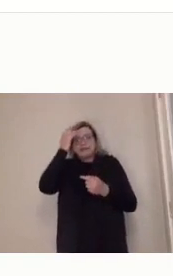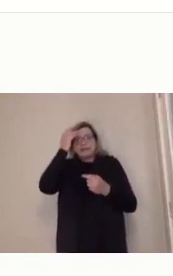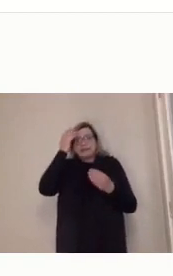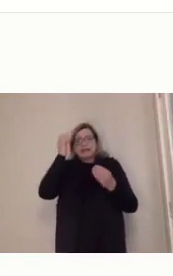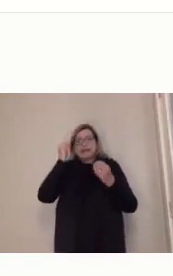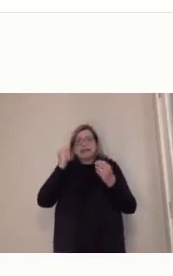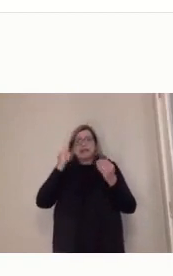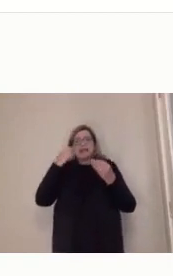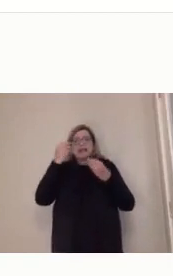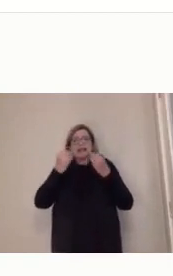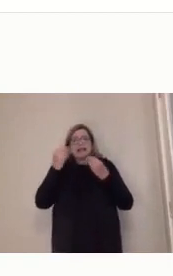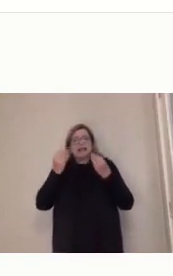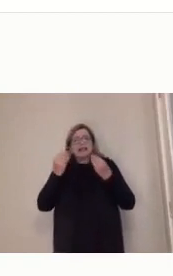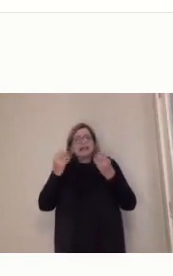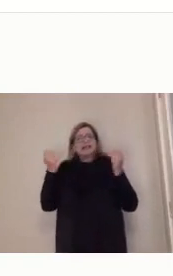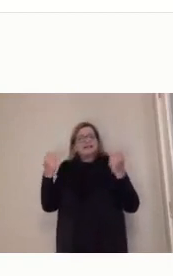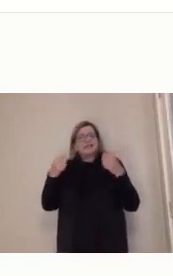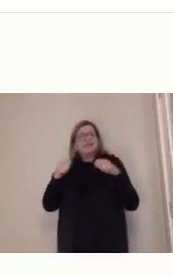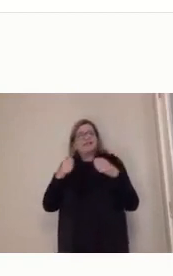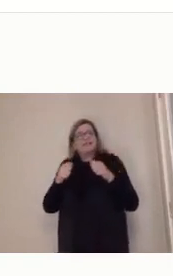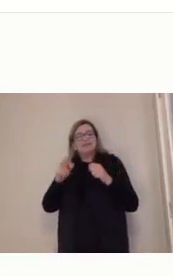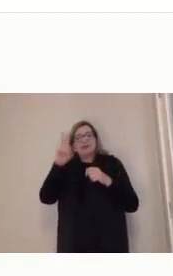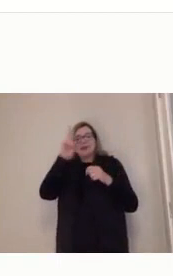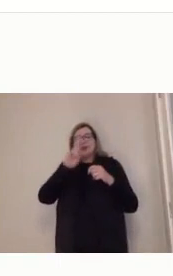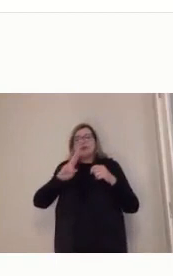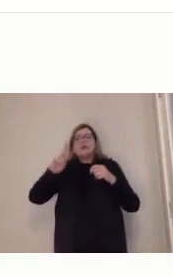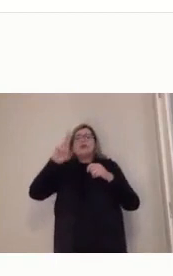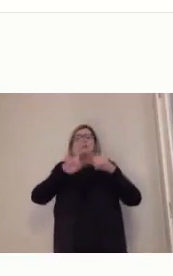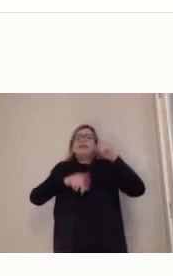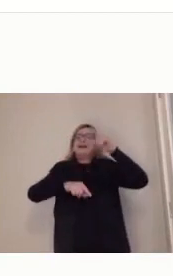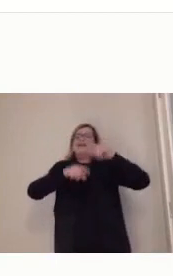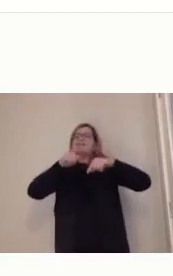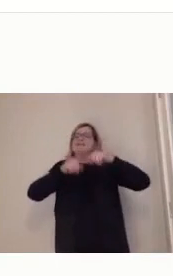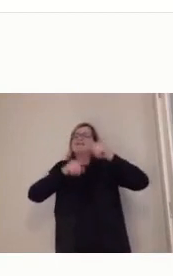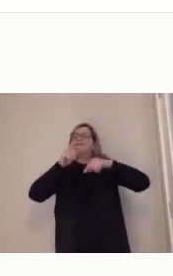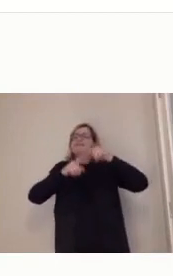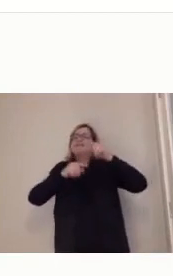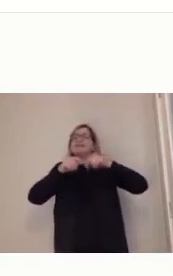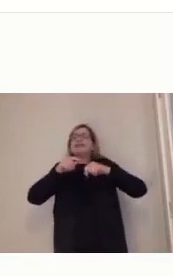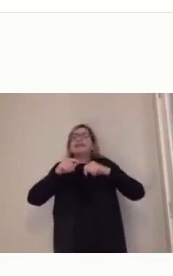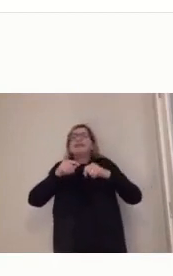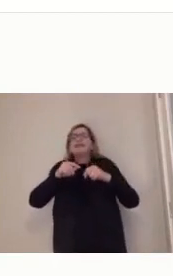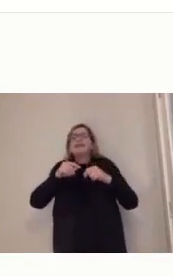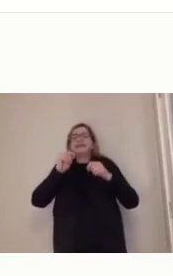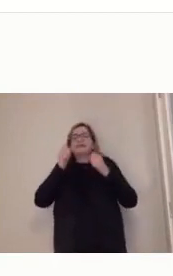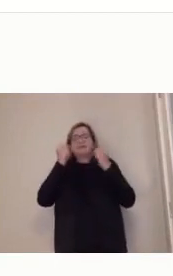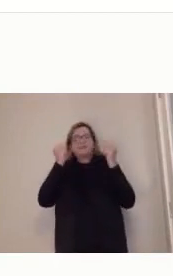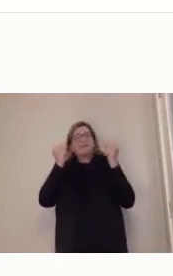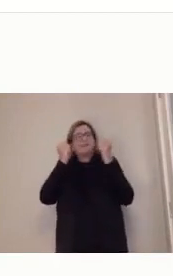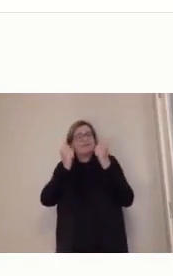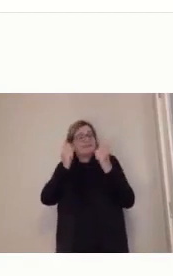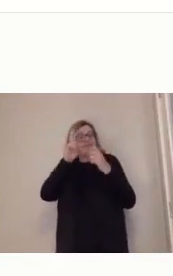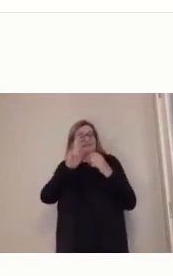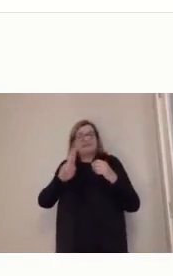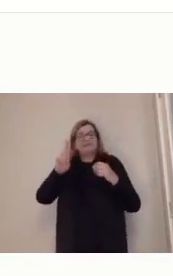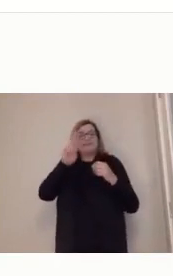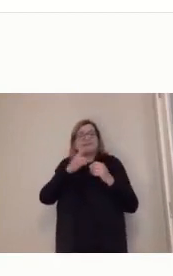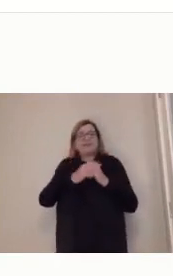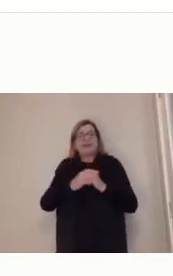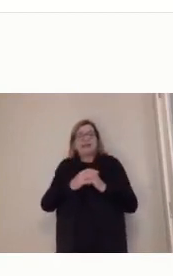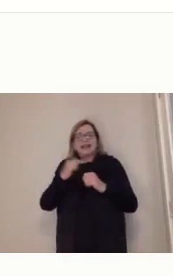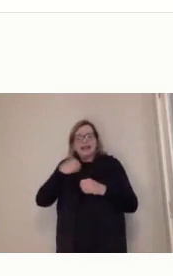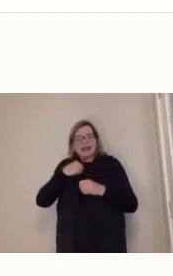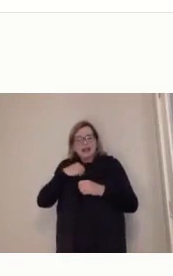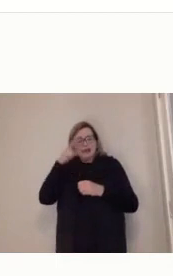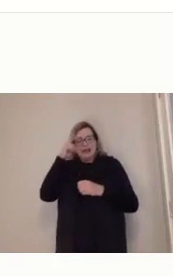trabalhar isso. Eu me lembro que, quando eu era jovem, a gente tinha, assim, como material de estudo, que todo, né? É o